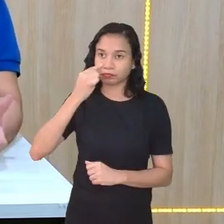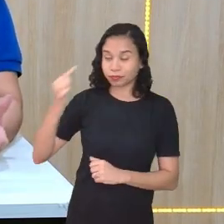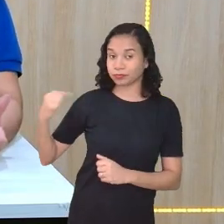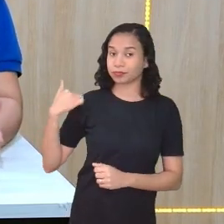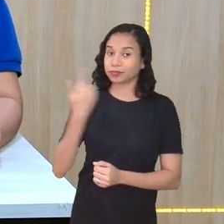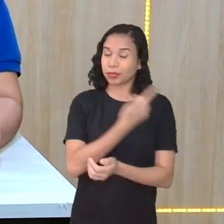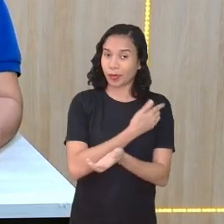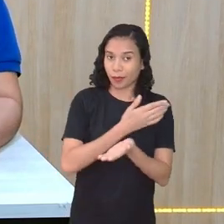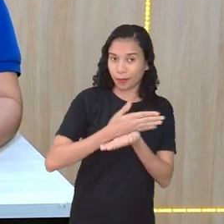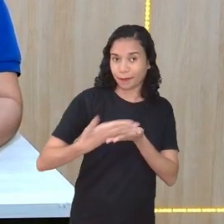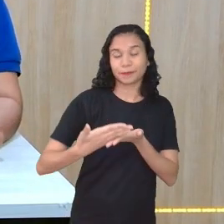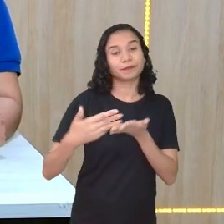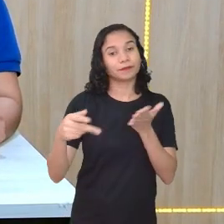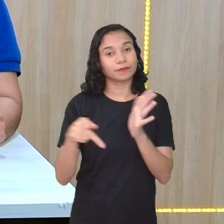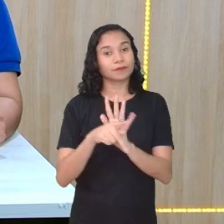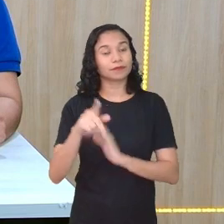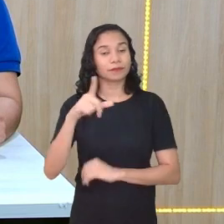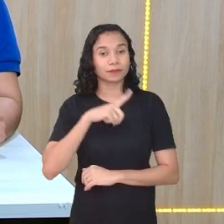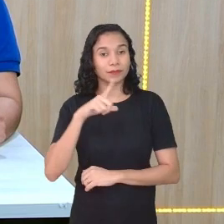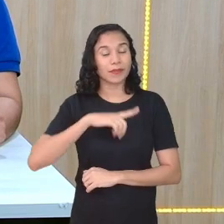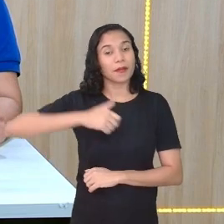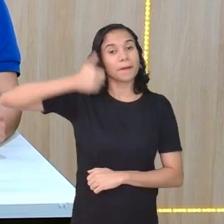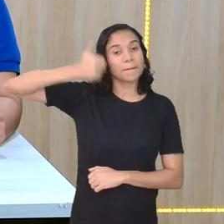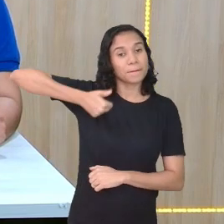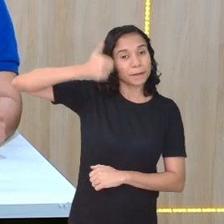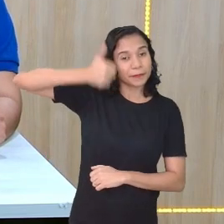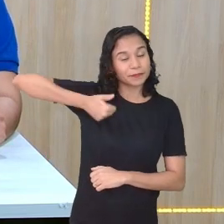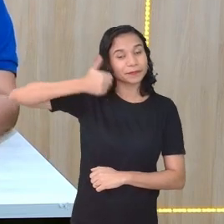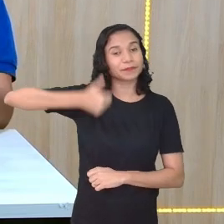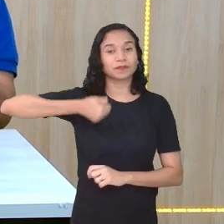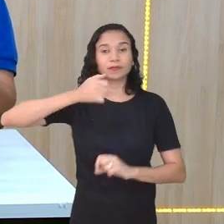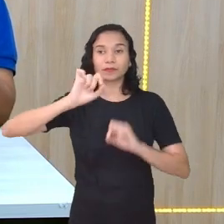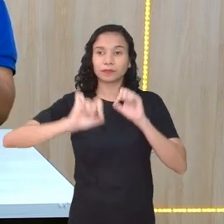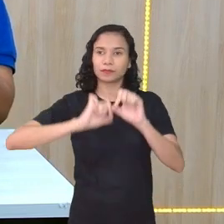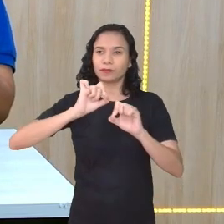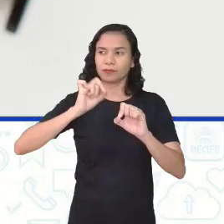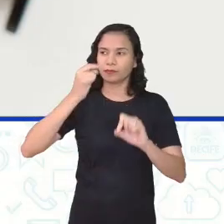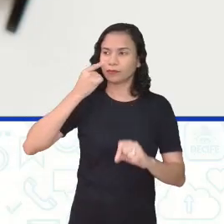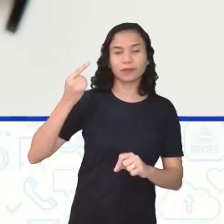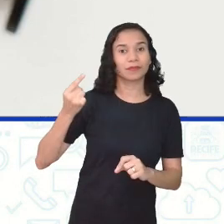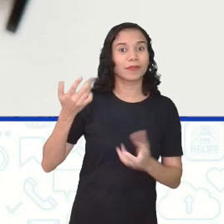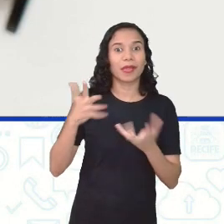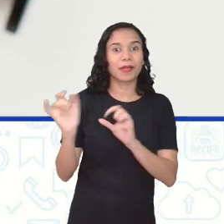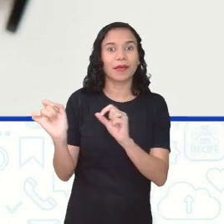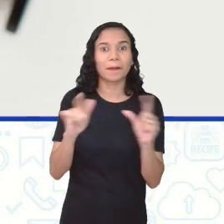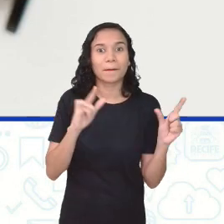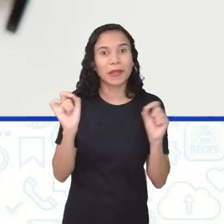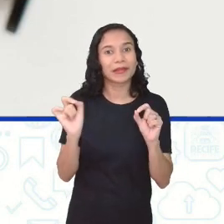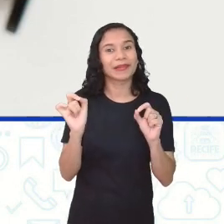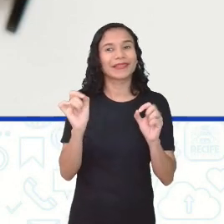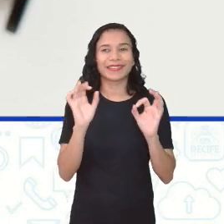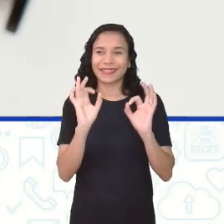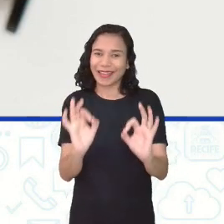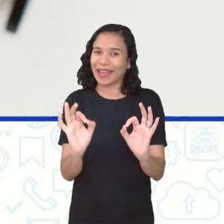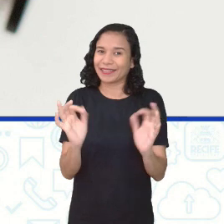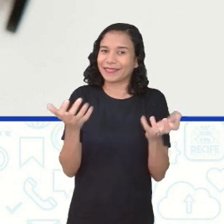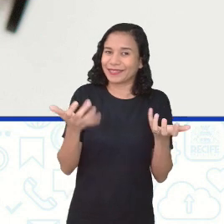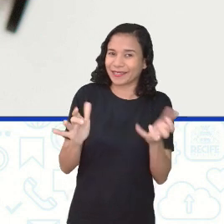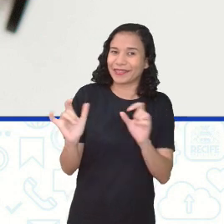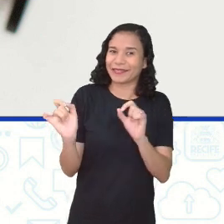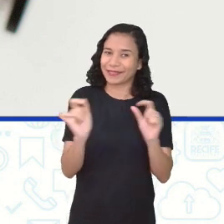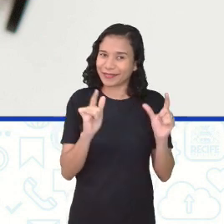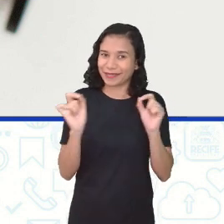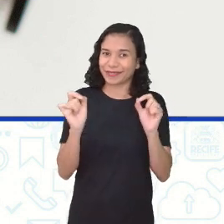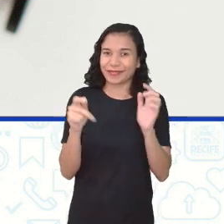para começar, a gente vai, primeiro, ora, não quer passar. Pronto, não quer passar.